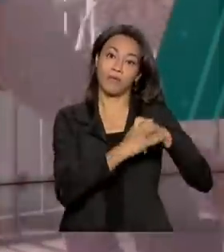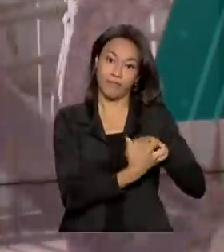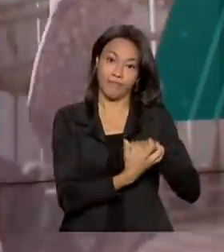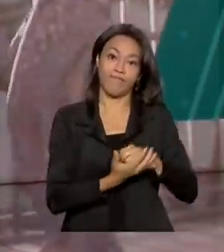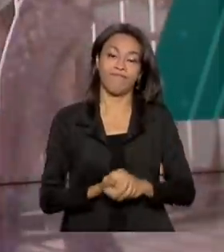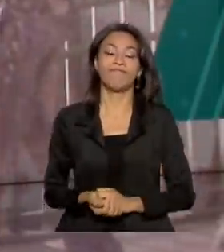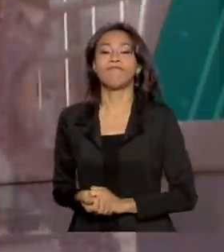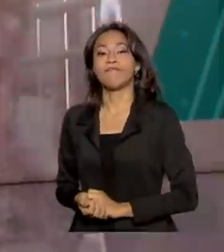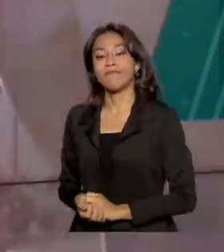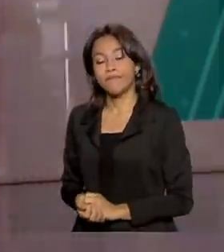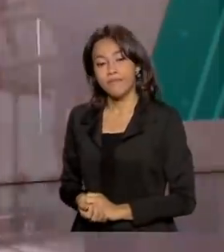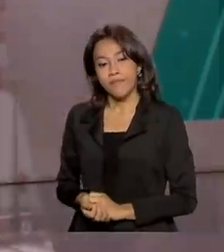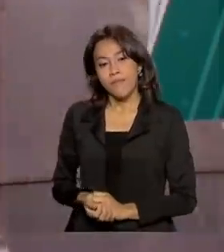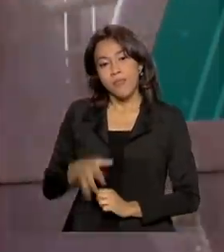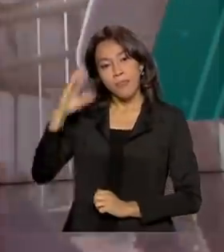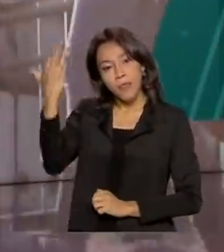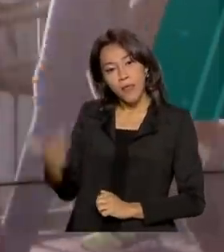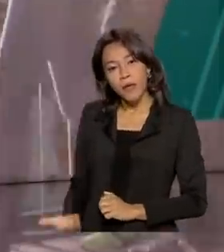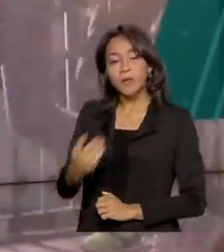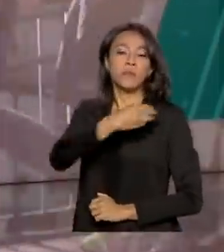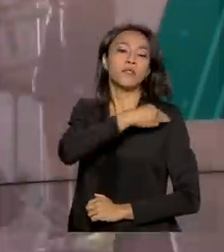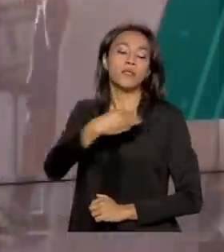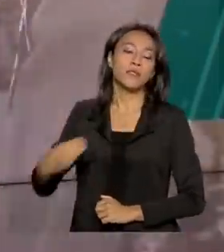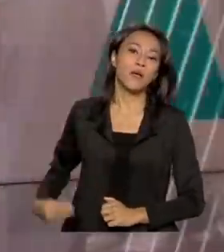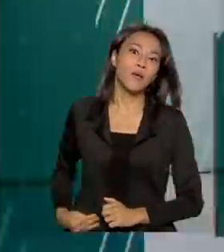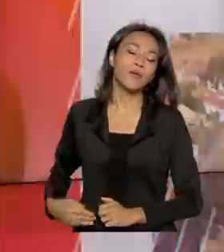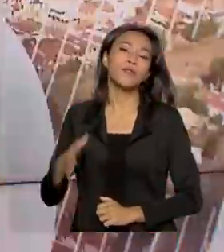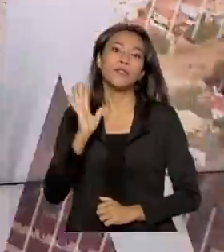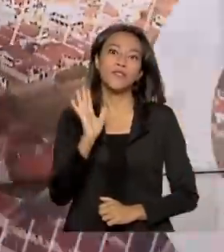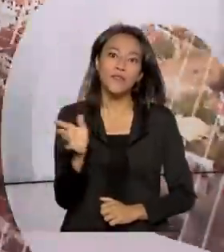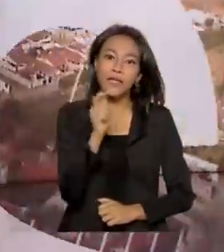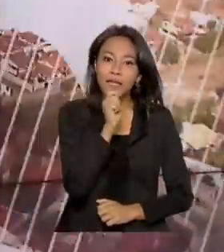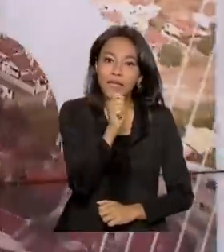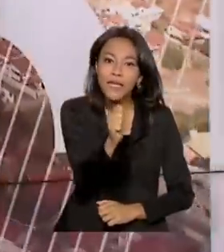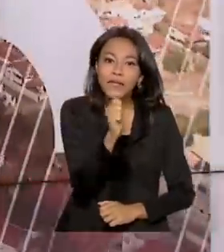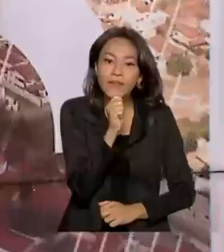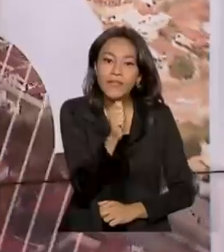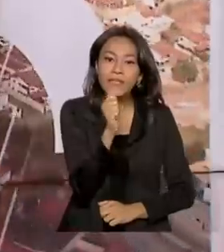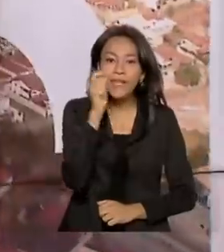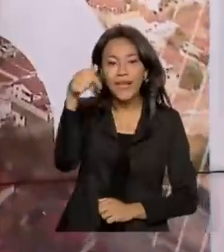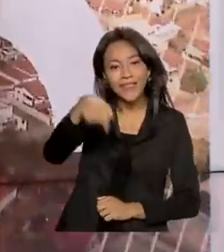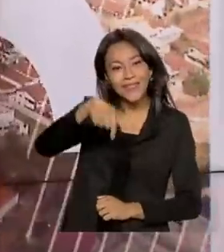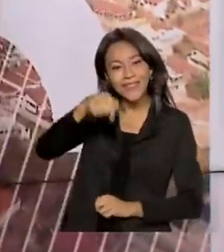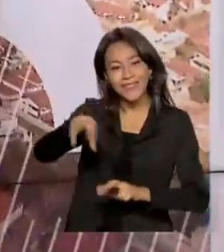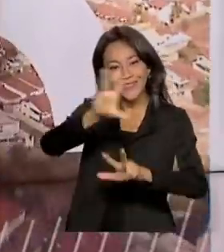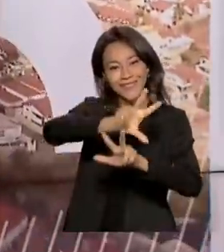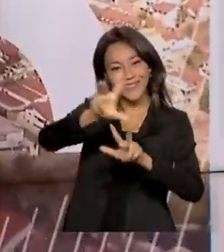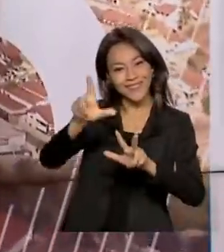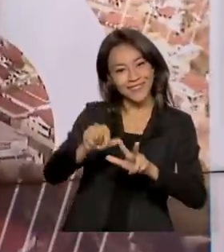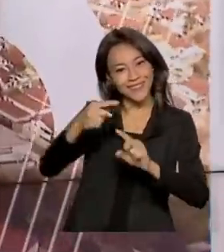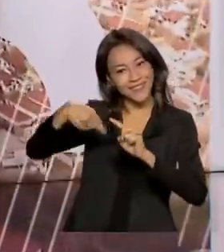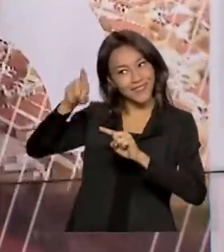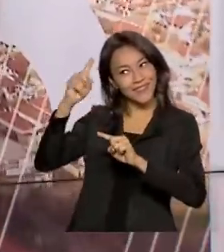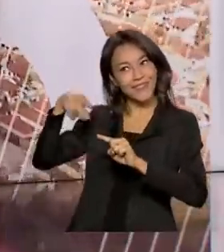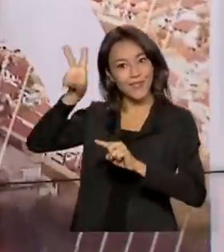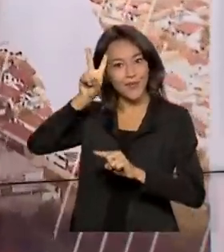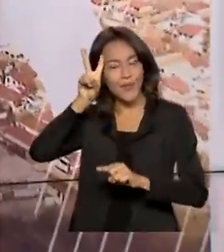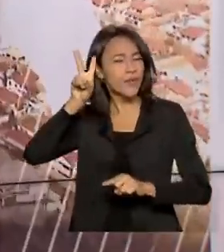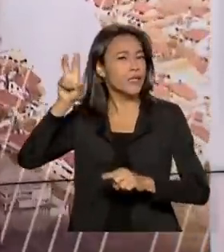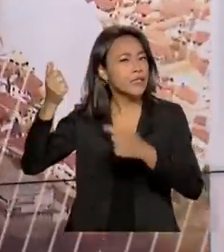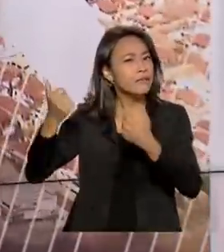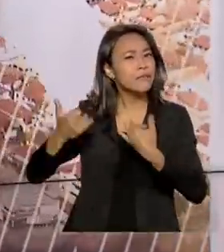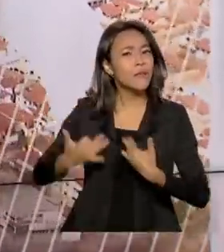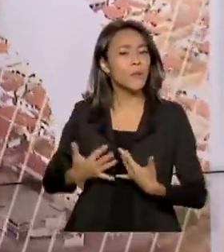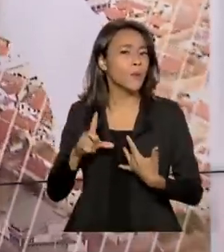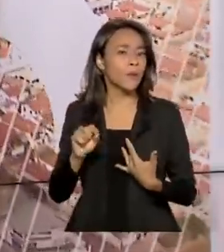E o ministro da Saúde foi o entrevistado do programa Sem Censura aqui na TV Brasil nesta segunda-feira. Ele falou